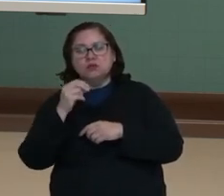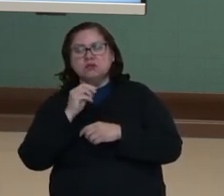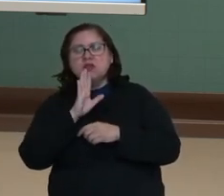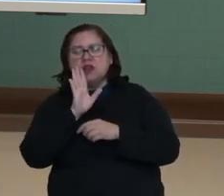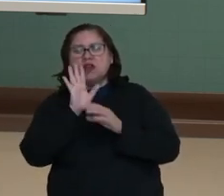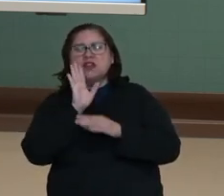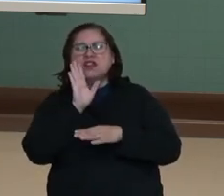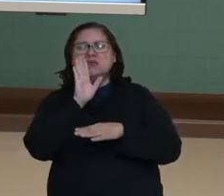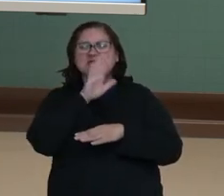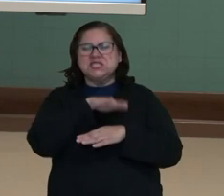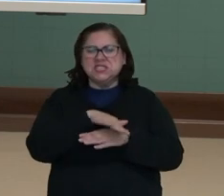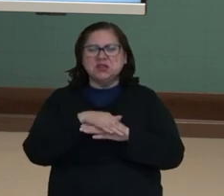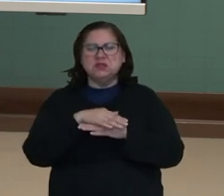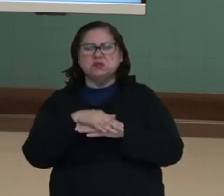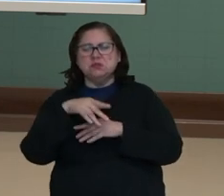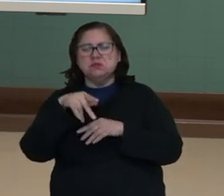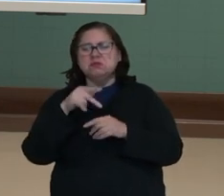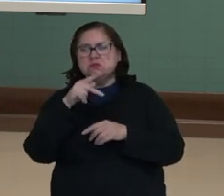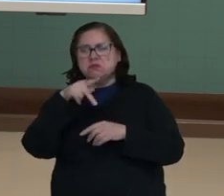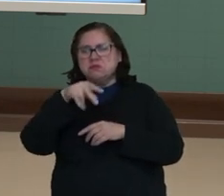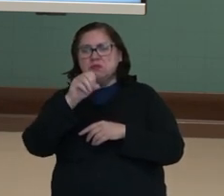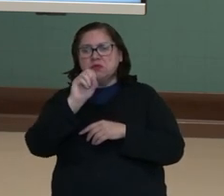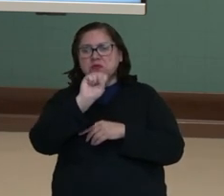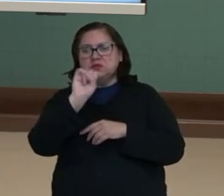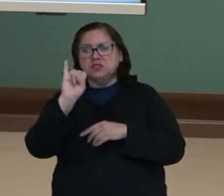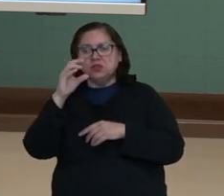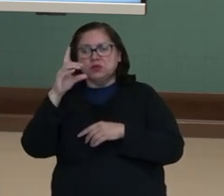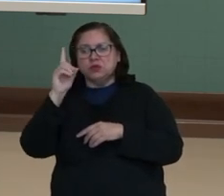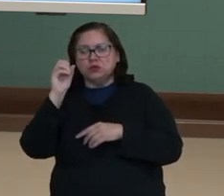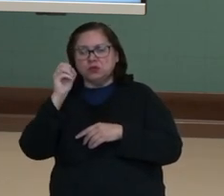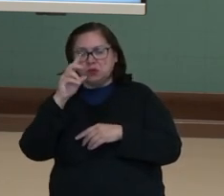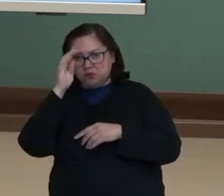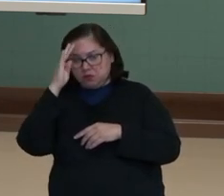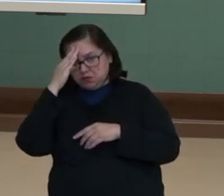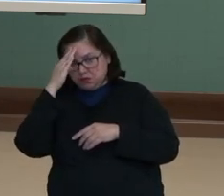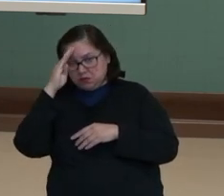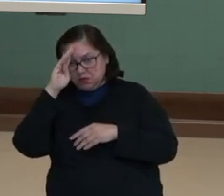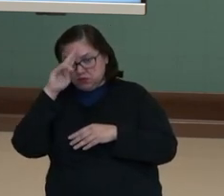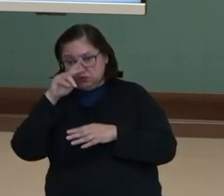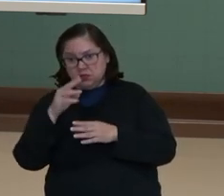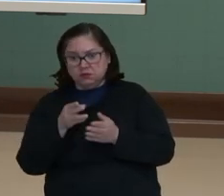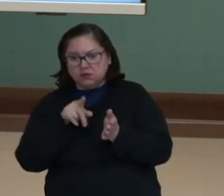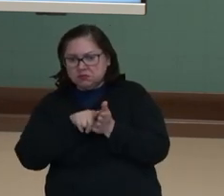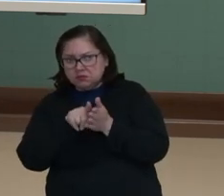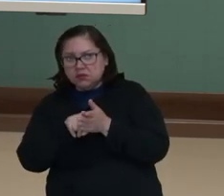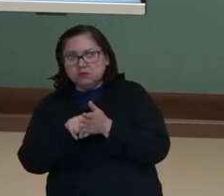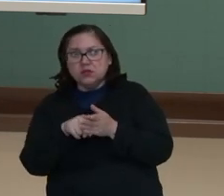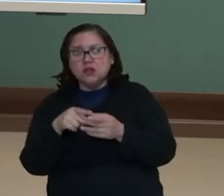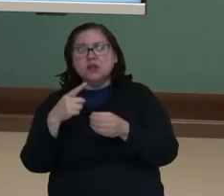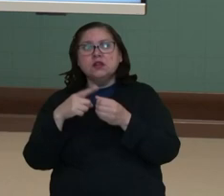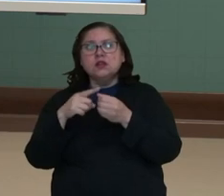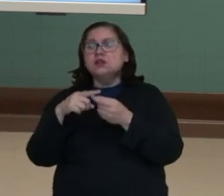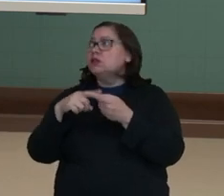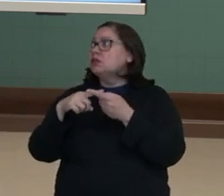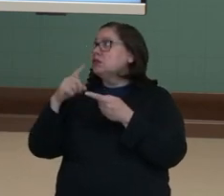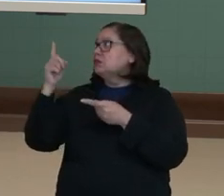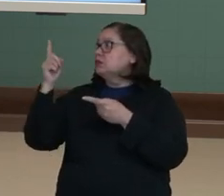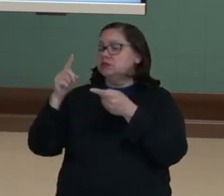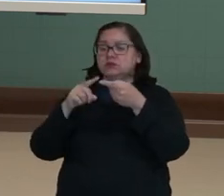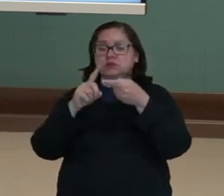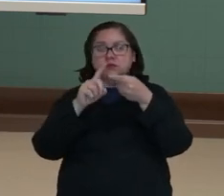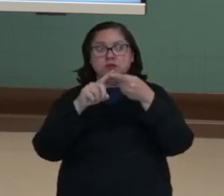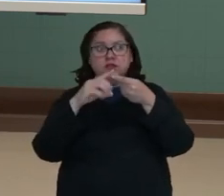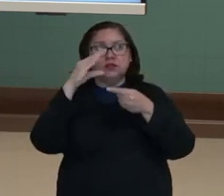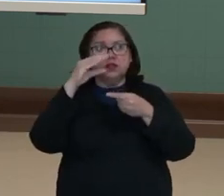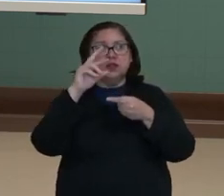Poseidon. Quem não conhece essa história, vale a pena vocês pesquisarem aí. Duas grandes civilizações, então a cretense, o professor Roberto falou, e a micênica, a partir de